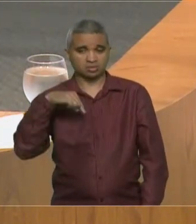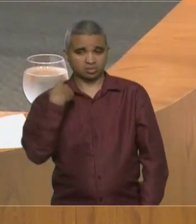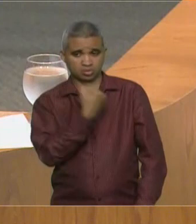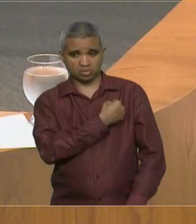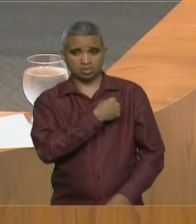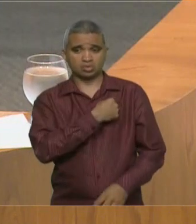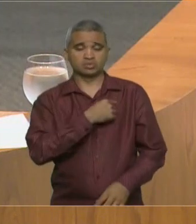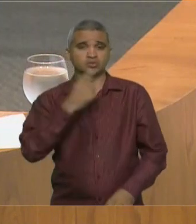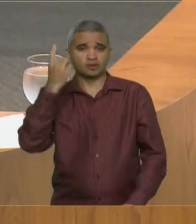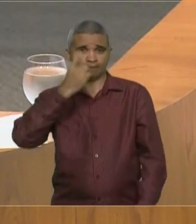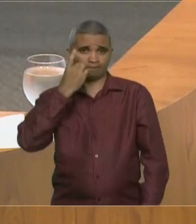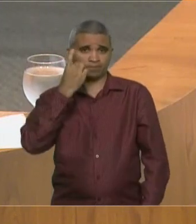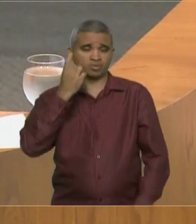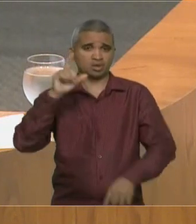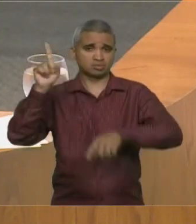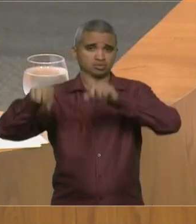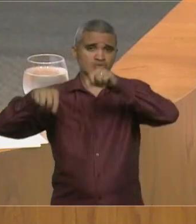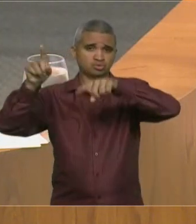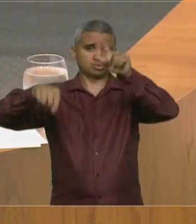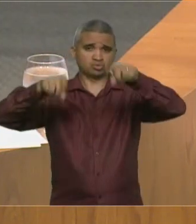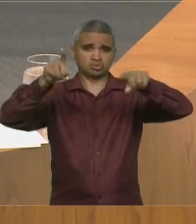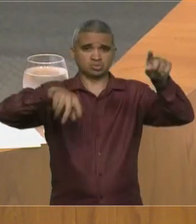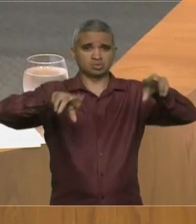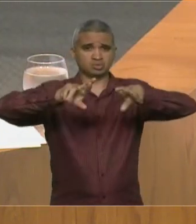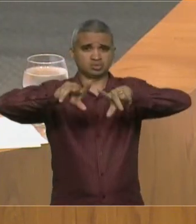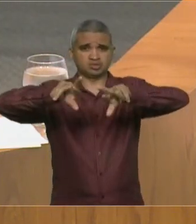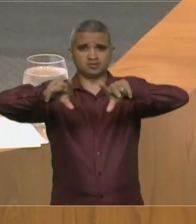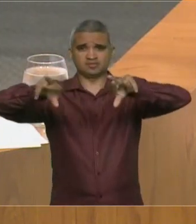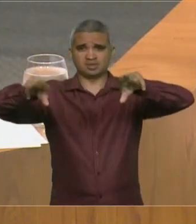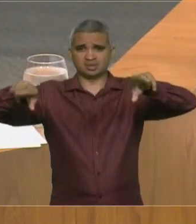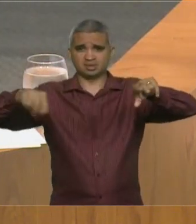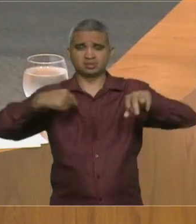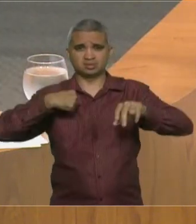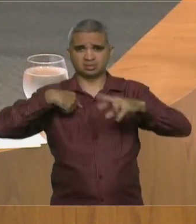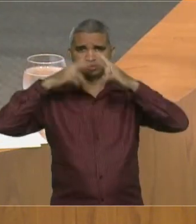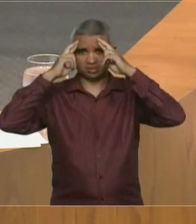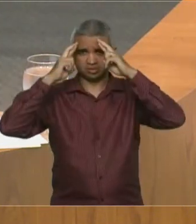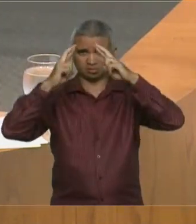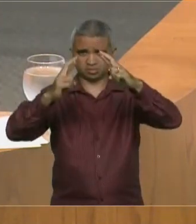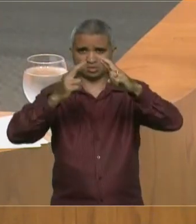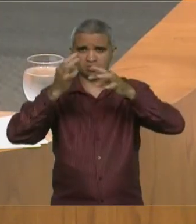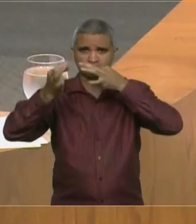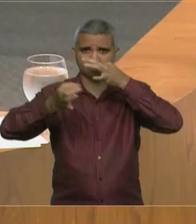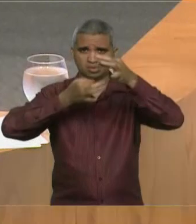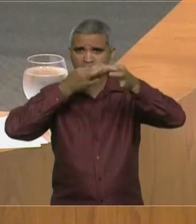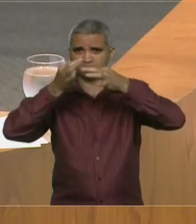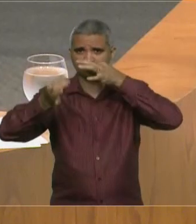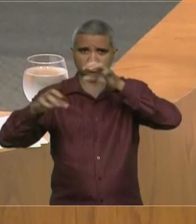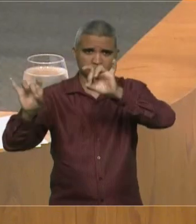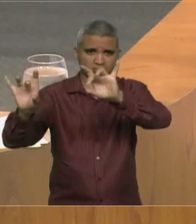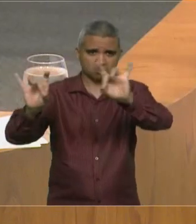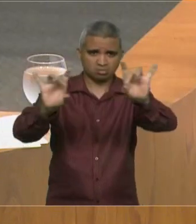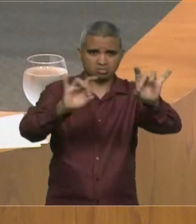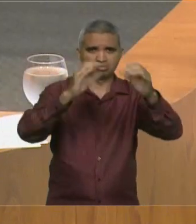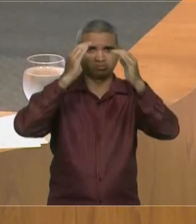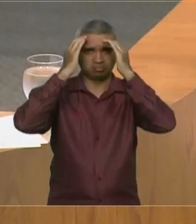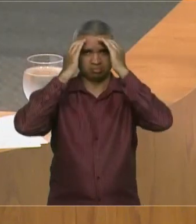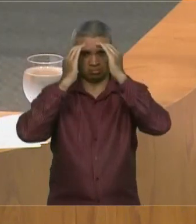respeito o posicionamento e a opinião de meus caros colegas. Mas jamais